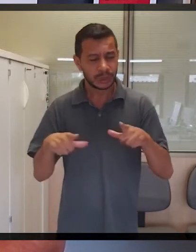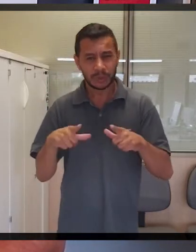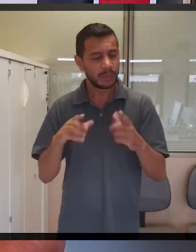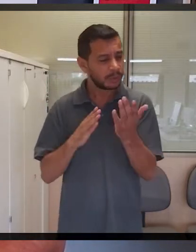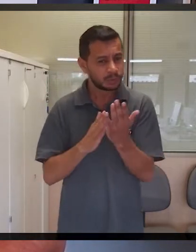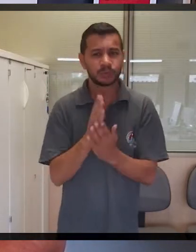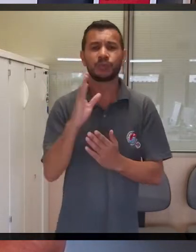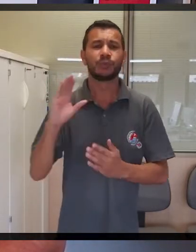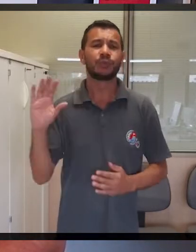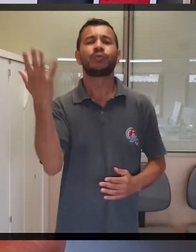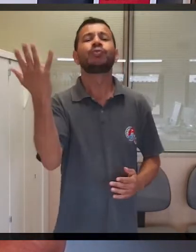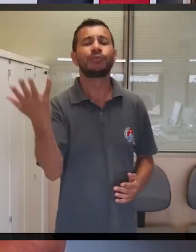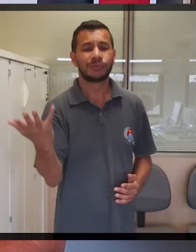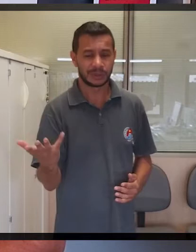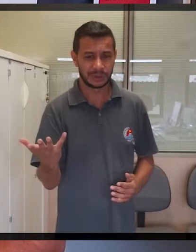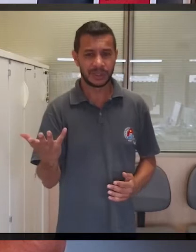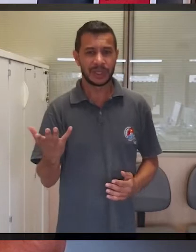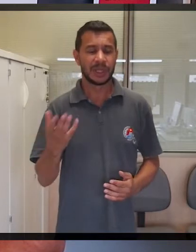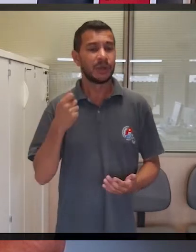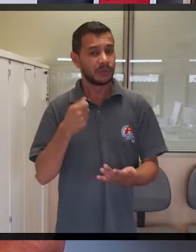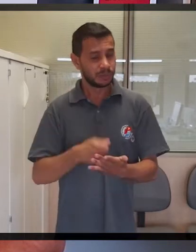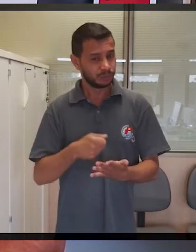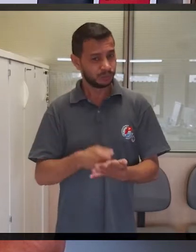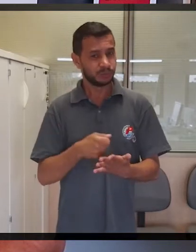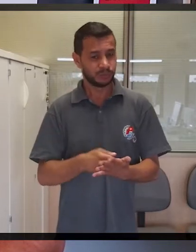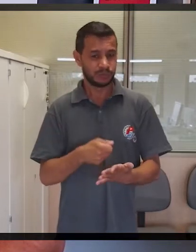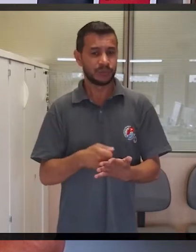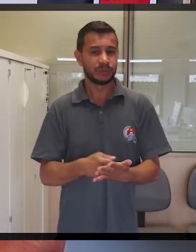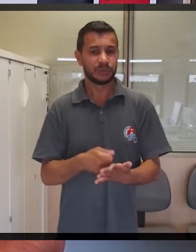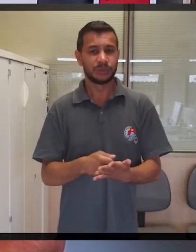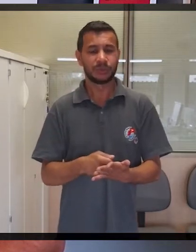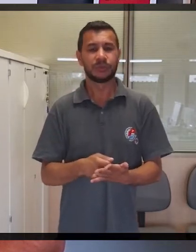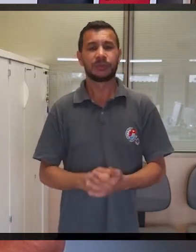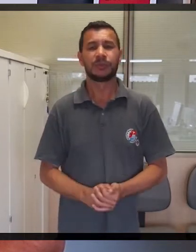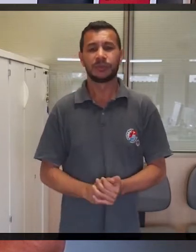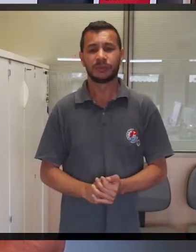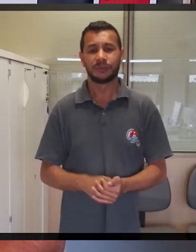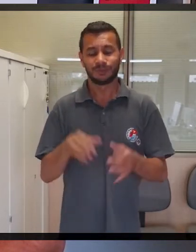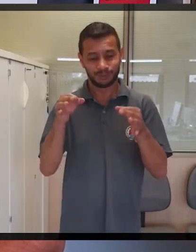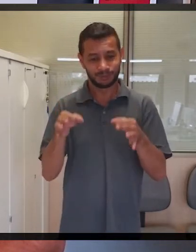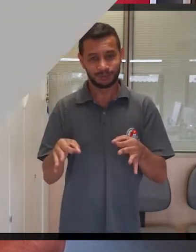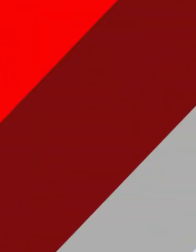Então, não dá para demitir essa decisão que foi tomada contra nós.